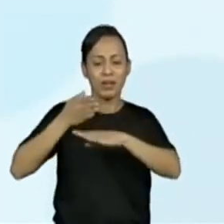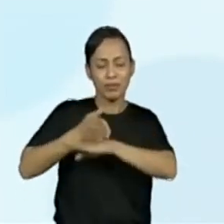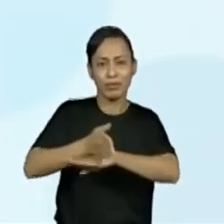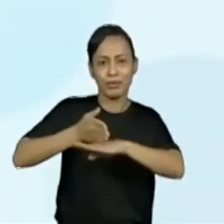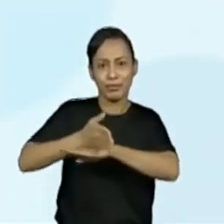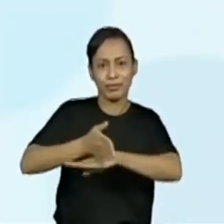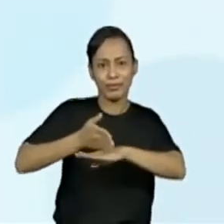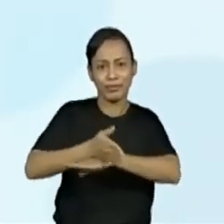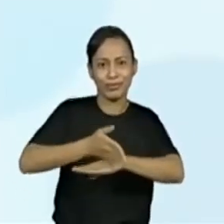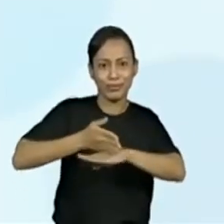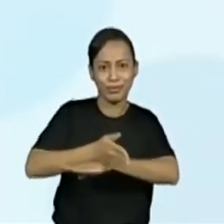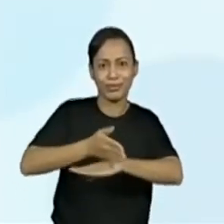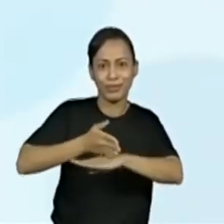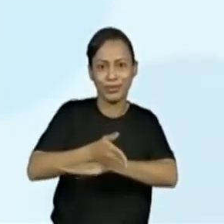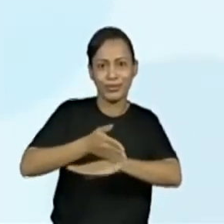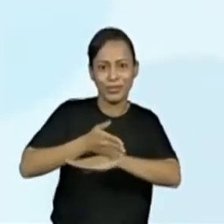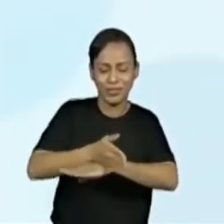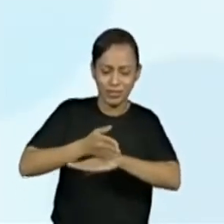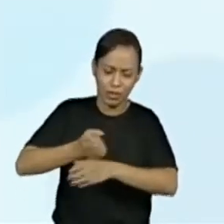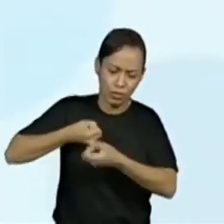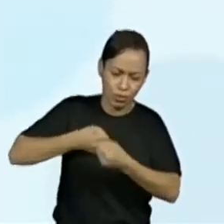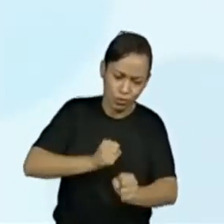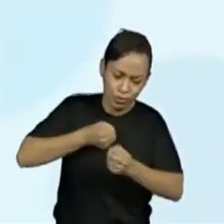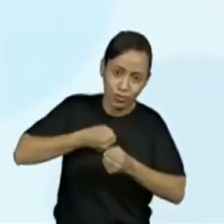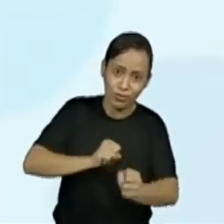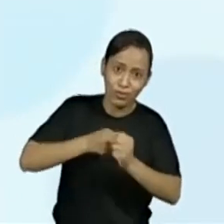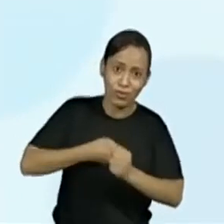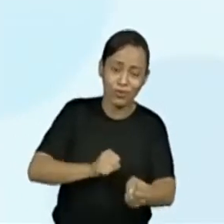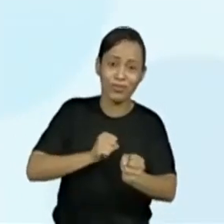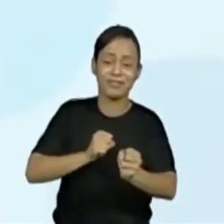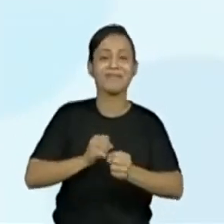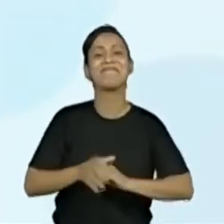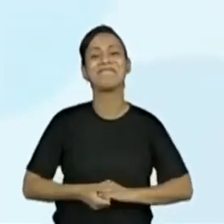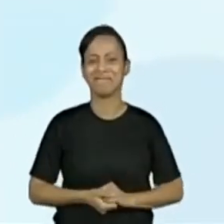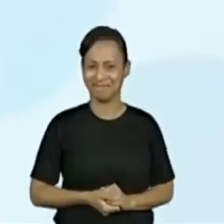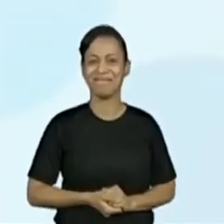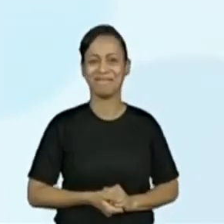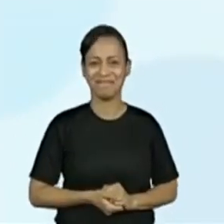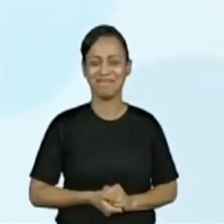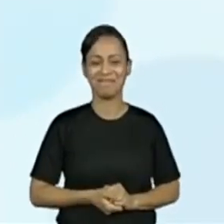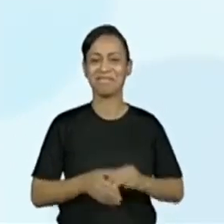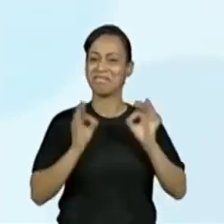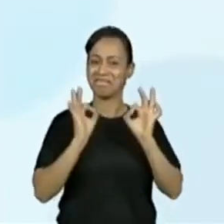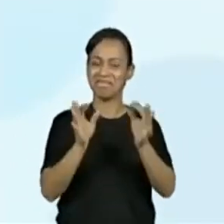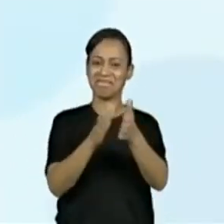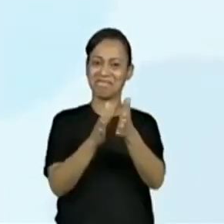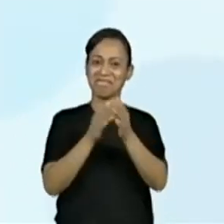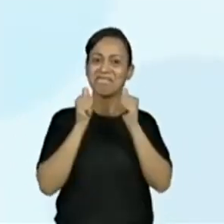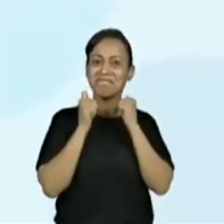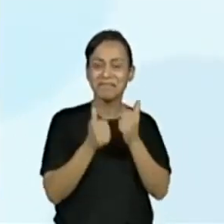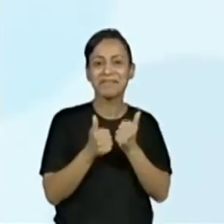serra vai serrando. Rock, rock, rock. Muito bem.